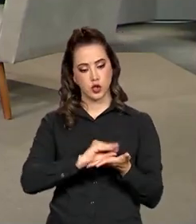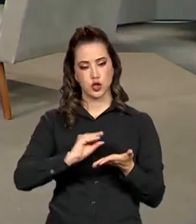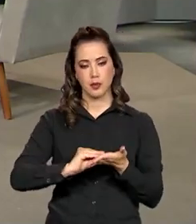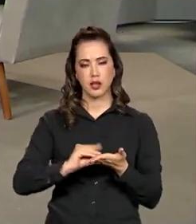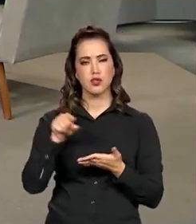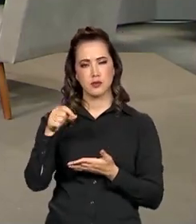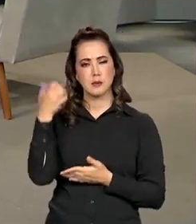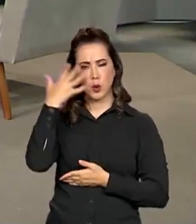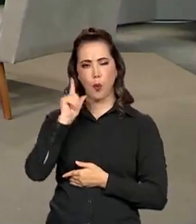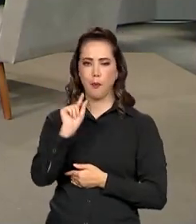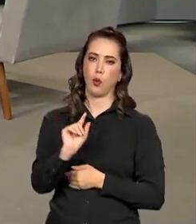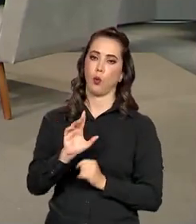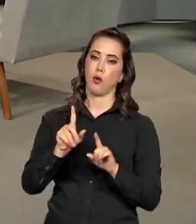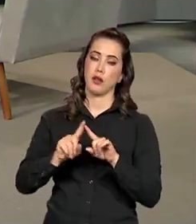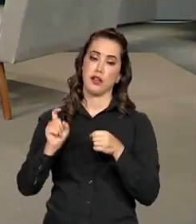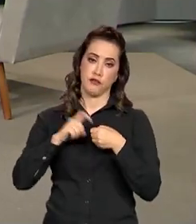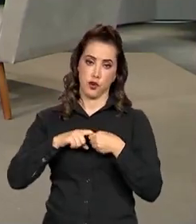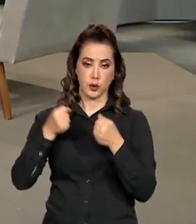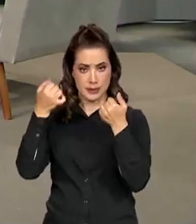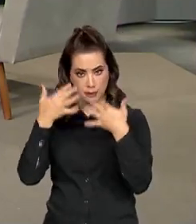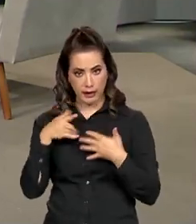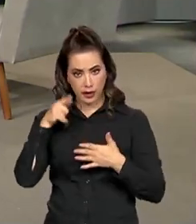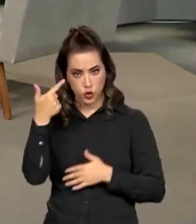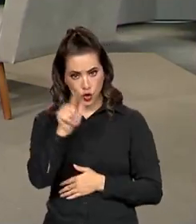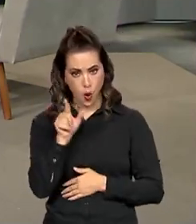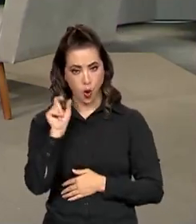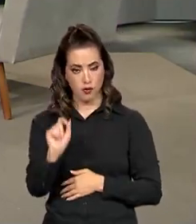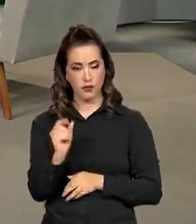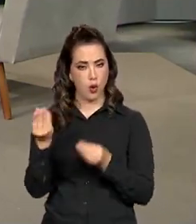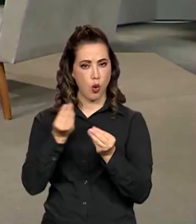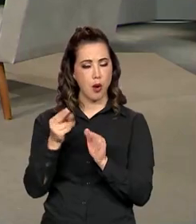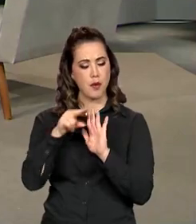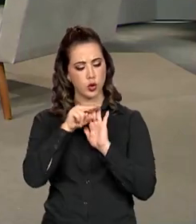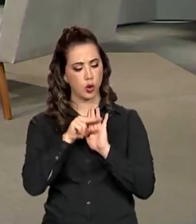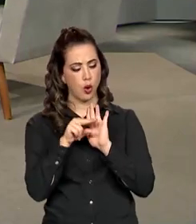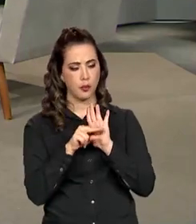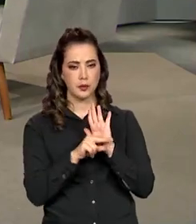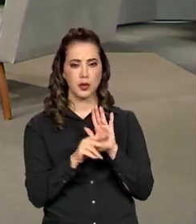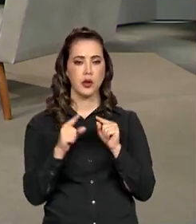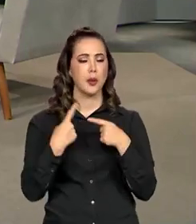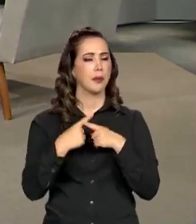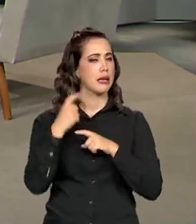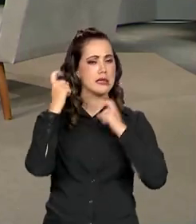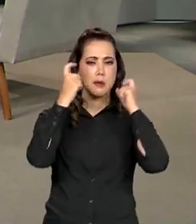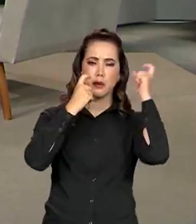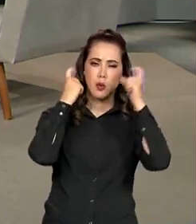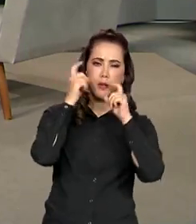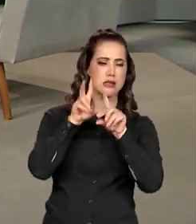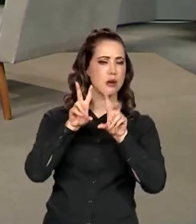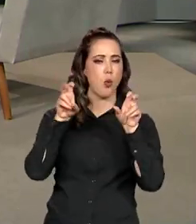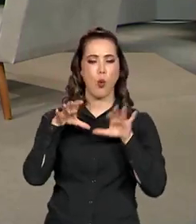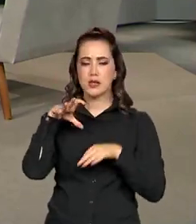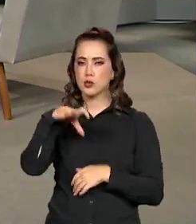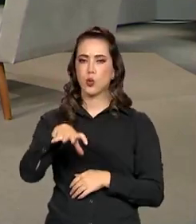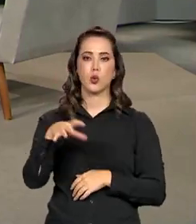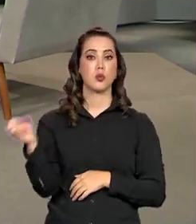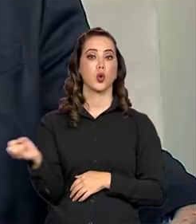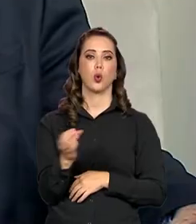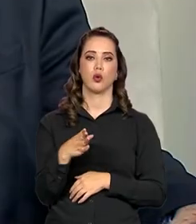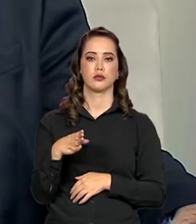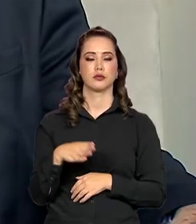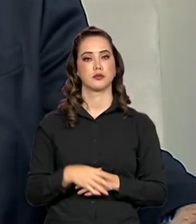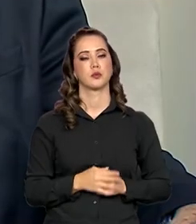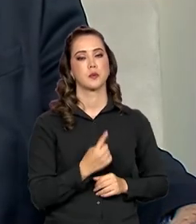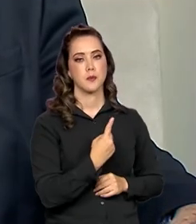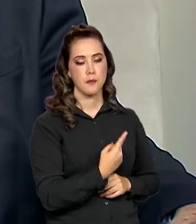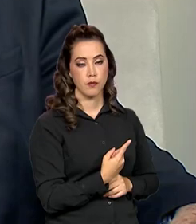comentando isso, queria retomar. Como é que seria essa regulamentação, porque essa preocupação em relação a esse segmento específico? Veja, Paulo,